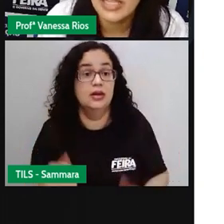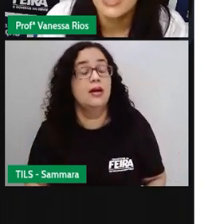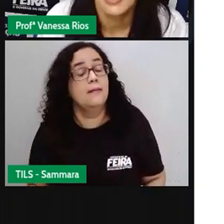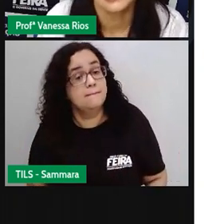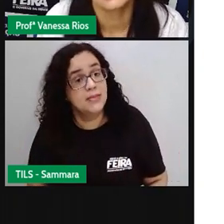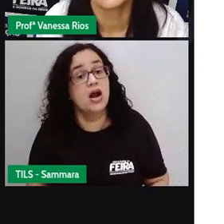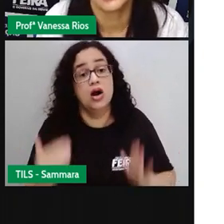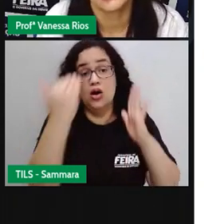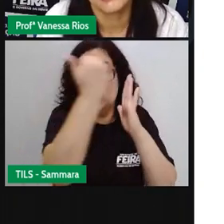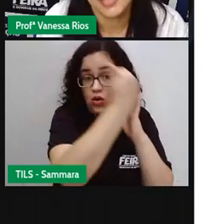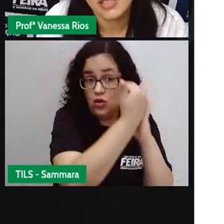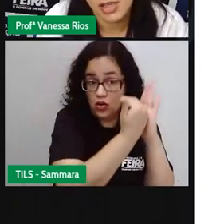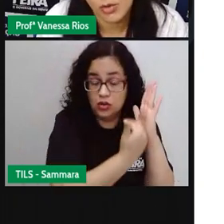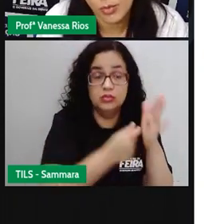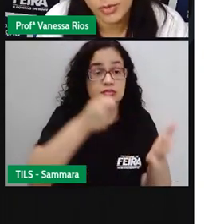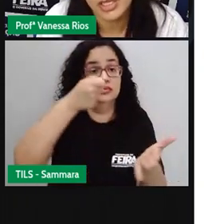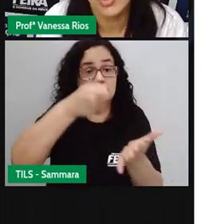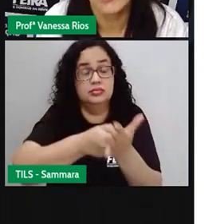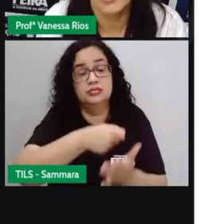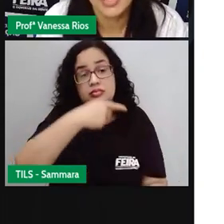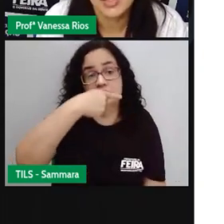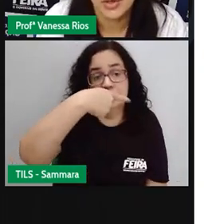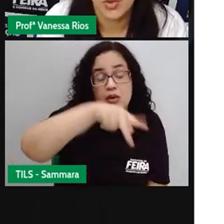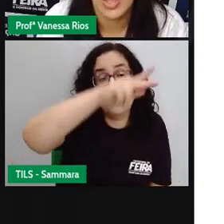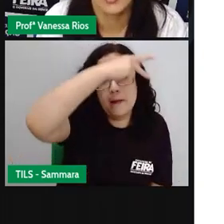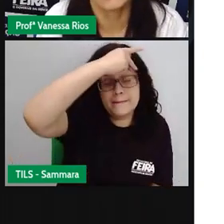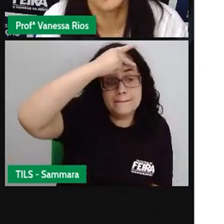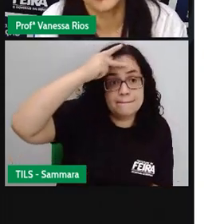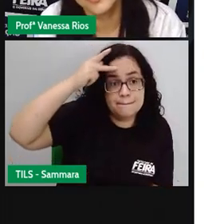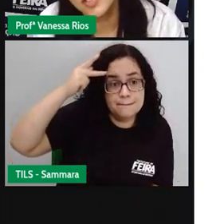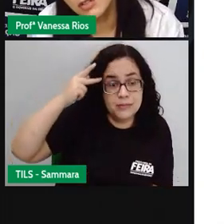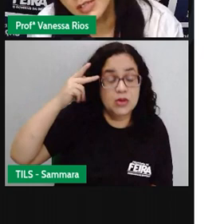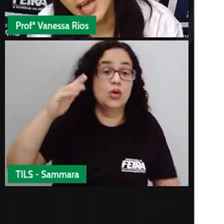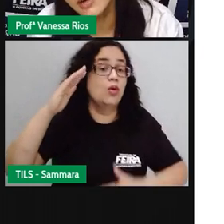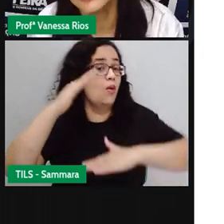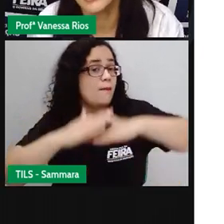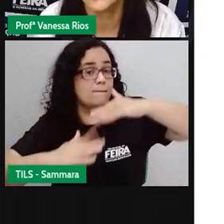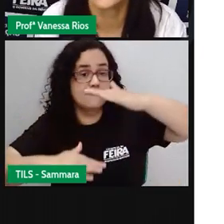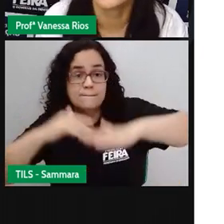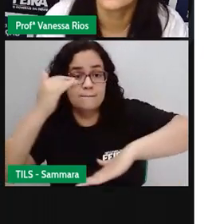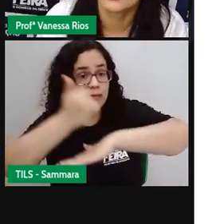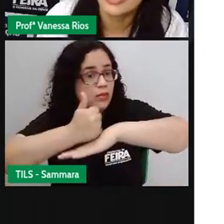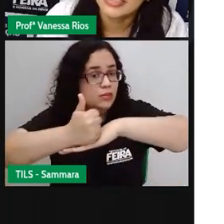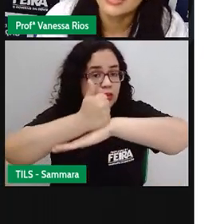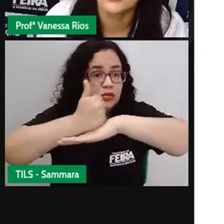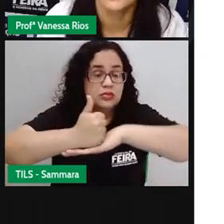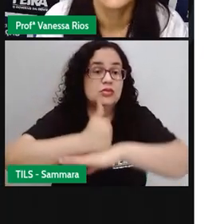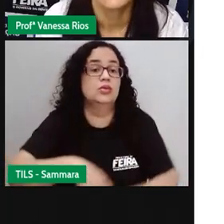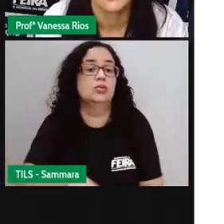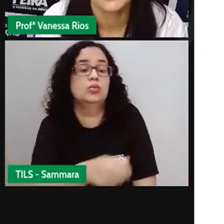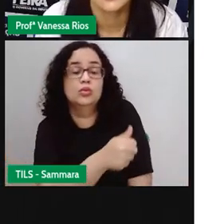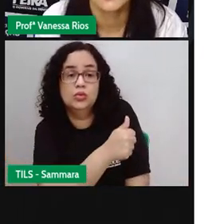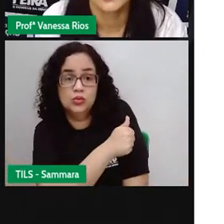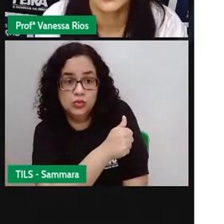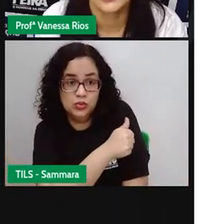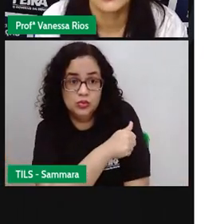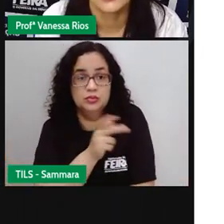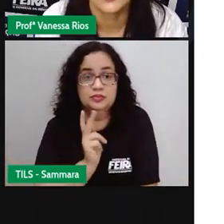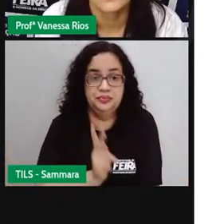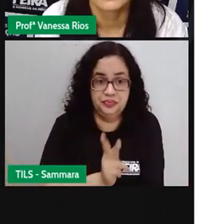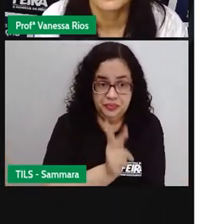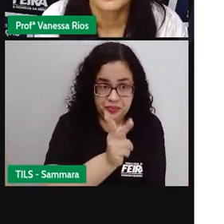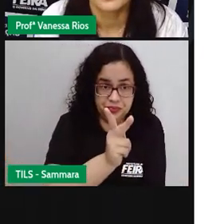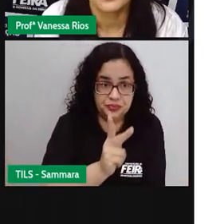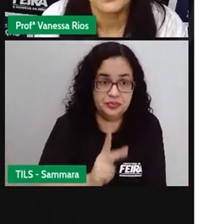cumprir aquilo que é dever seu, cumprir como pessoa, como profissional, como estudante e assim por